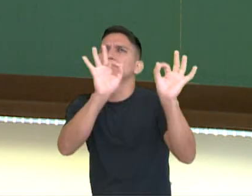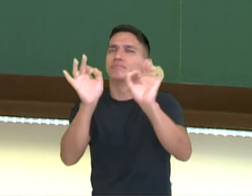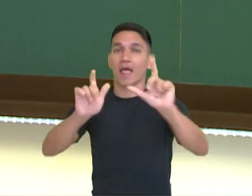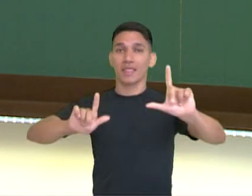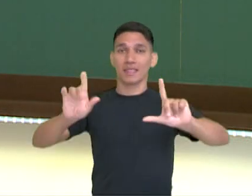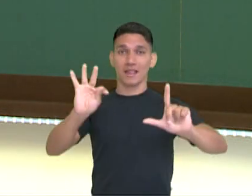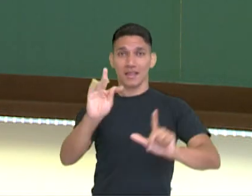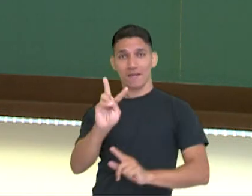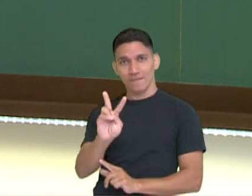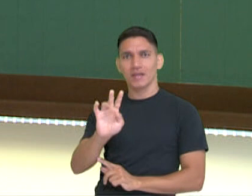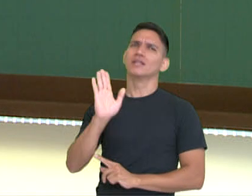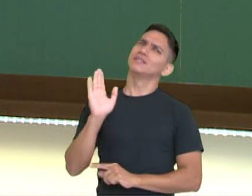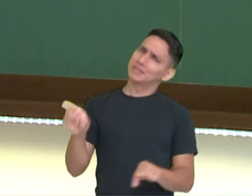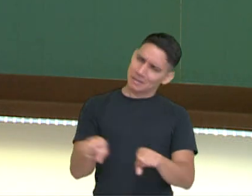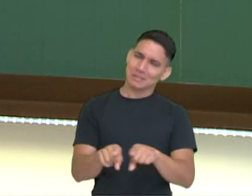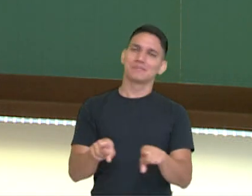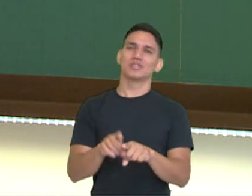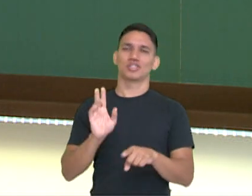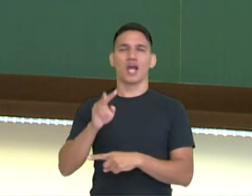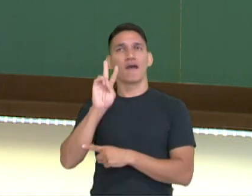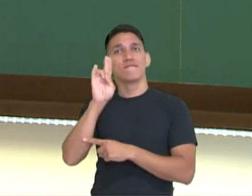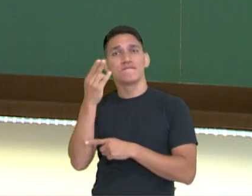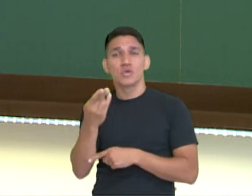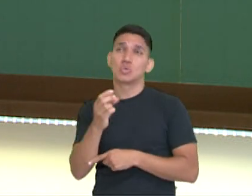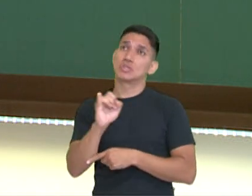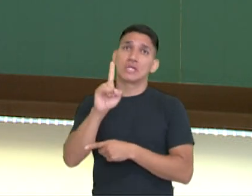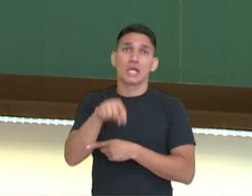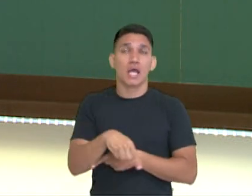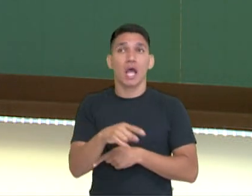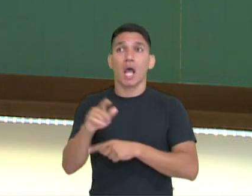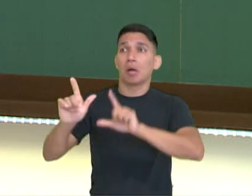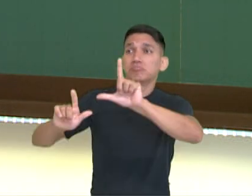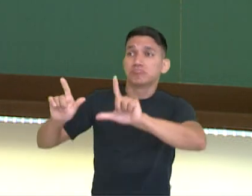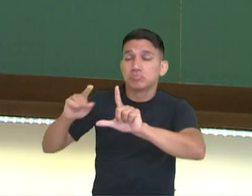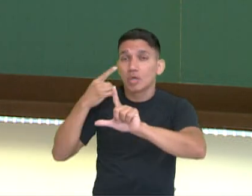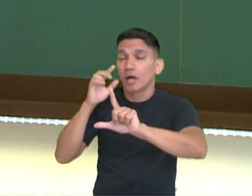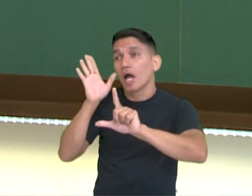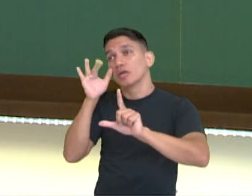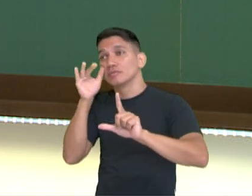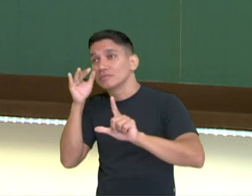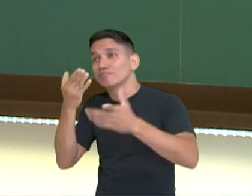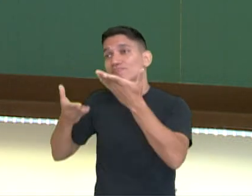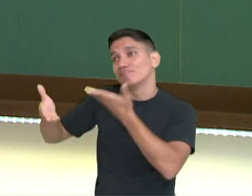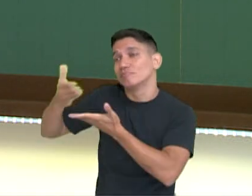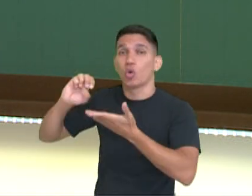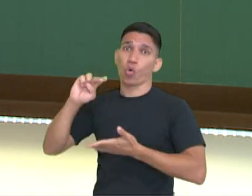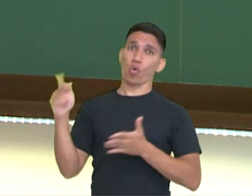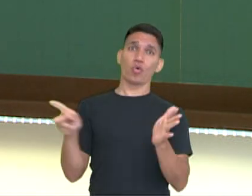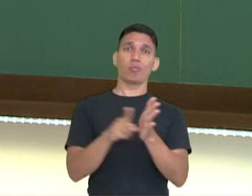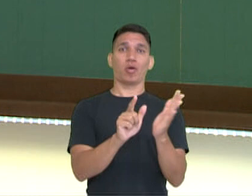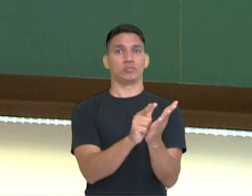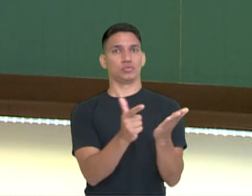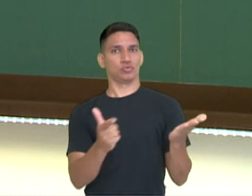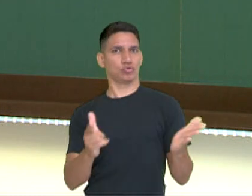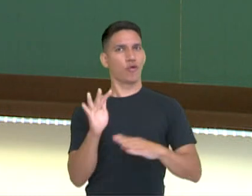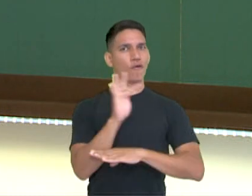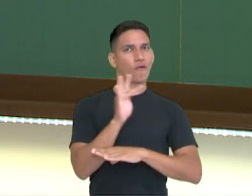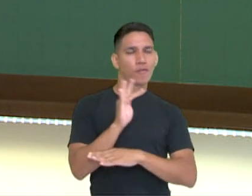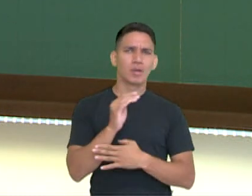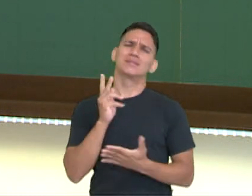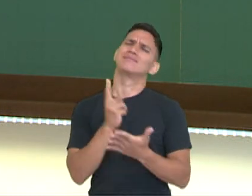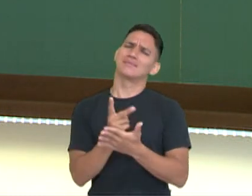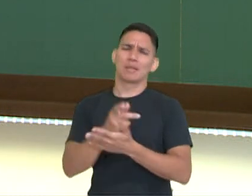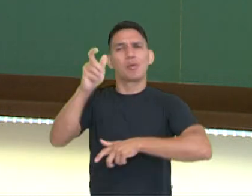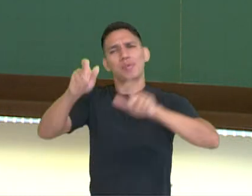assistiu a uma entrevista, seja num programa de entretenimento, seja num programa jornalístico. Tem sempre alguém sendo